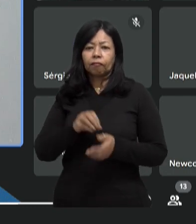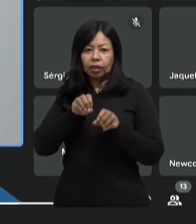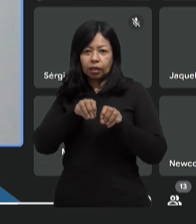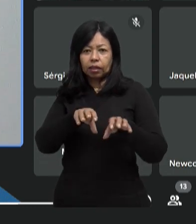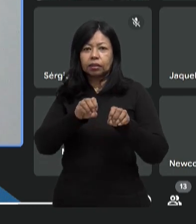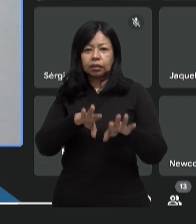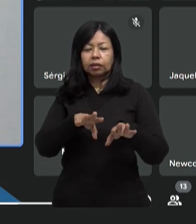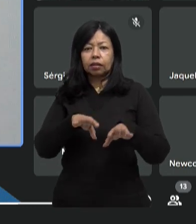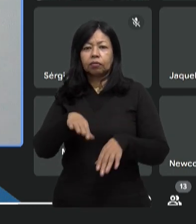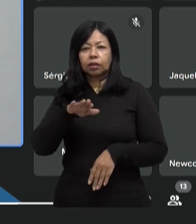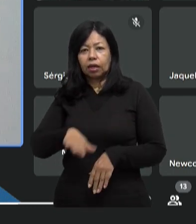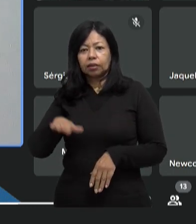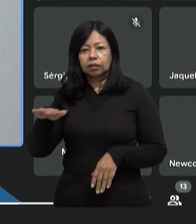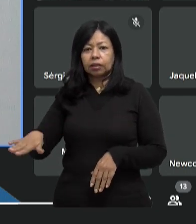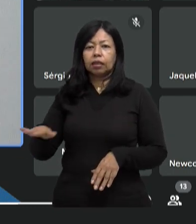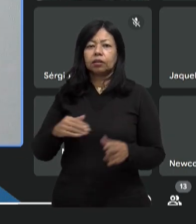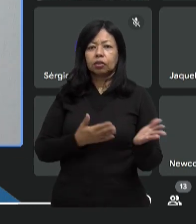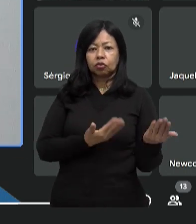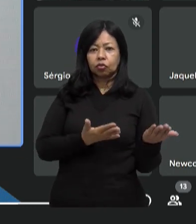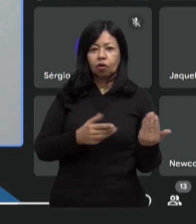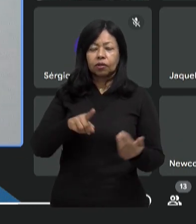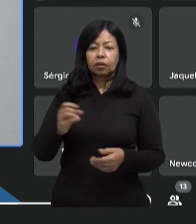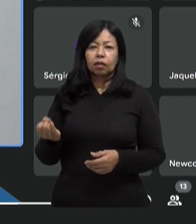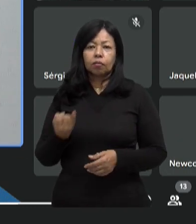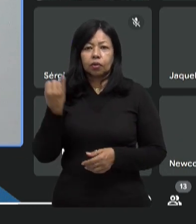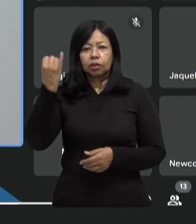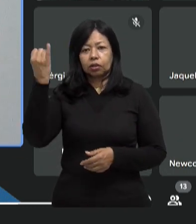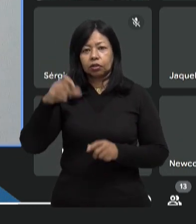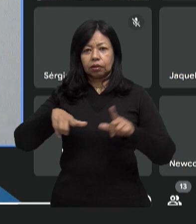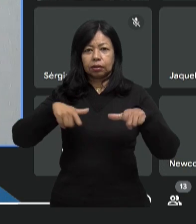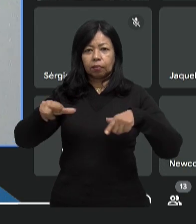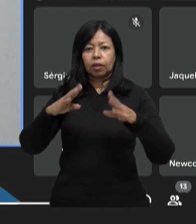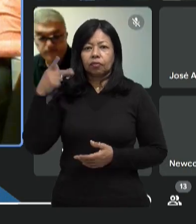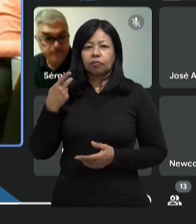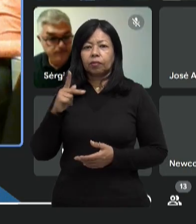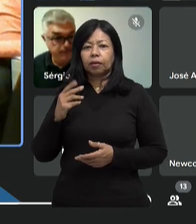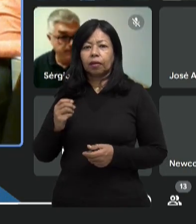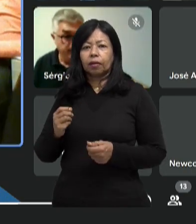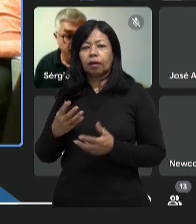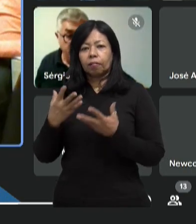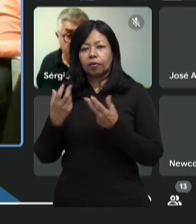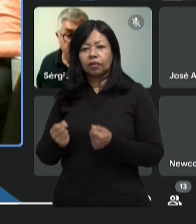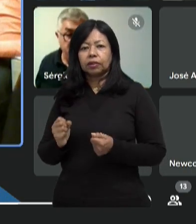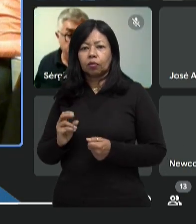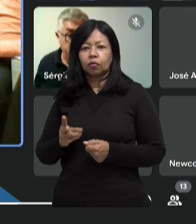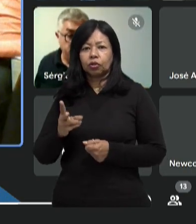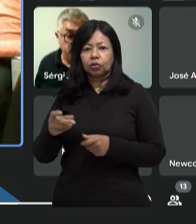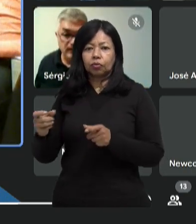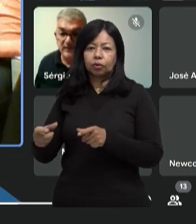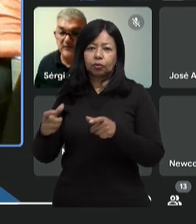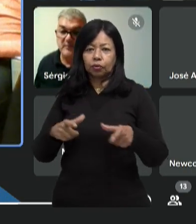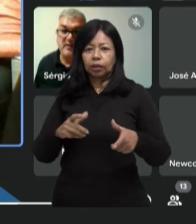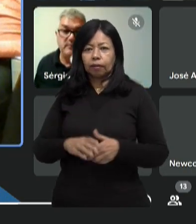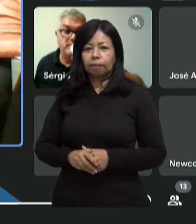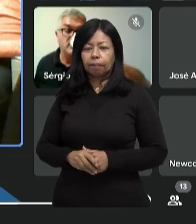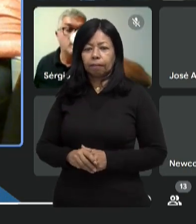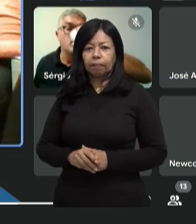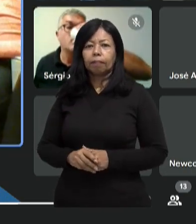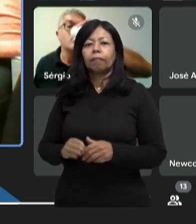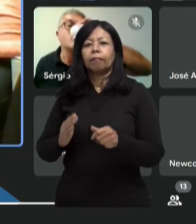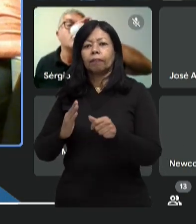fundação. O vereador destacou também a importância das religiões no país. O presidente da Casa de Leis, vereador Kleber do Cavaco,